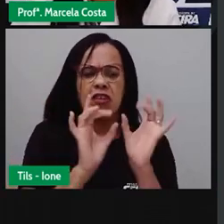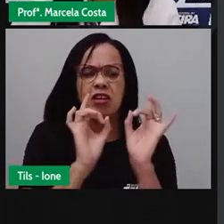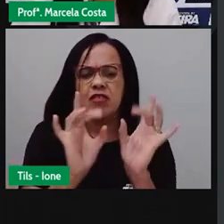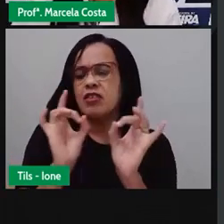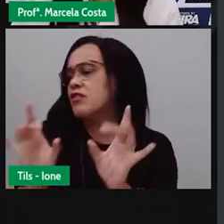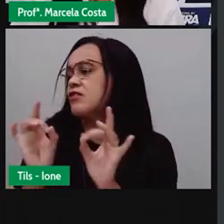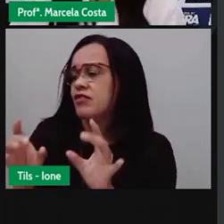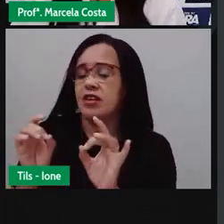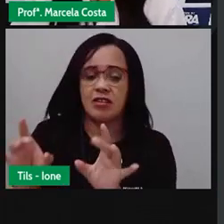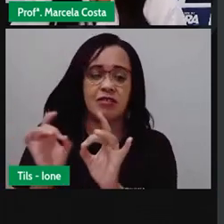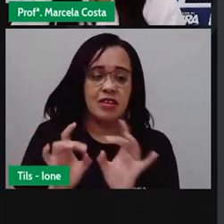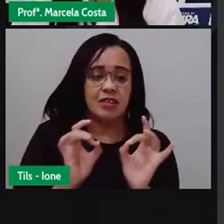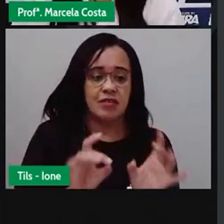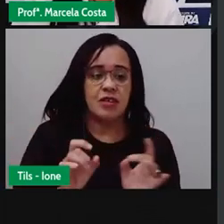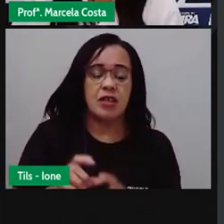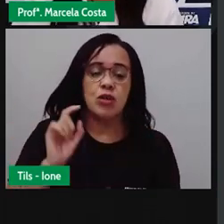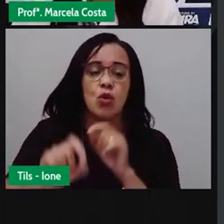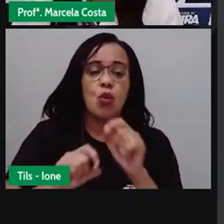cana,